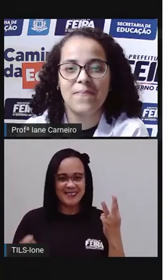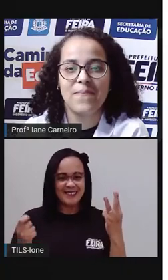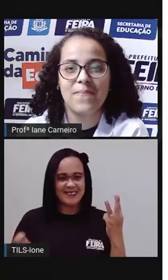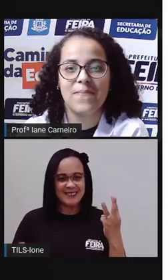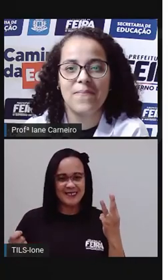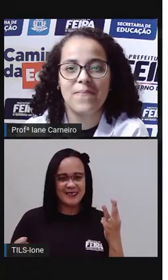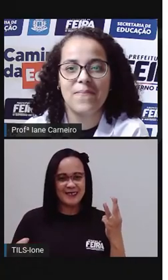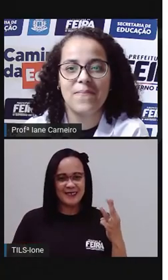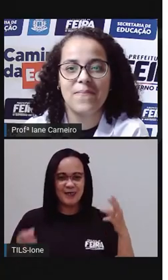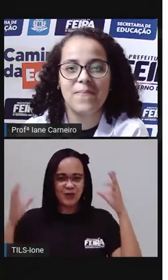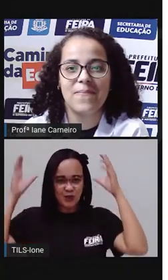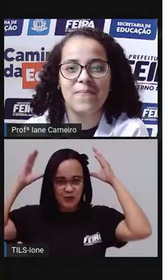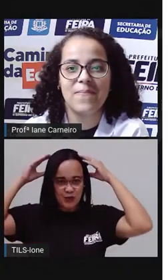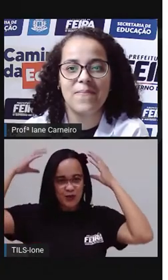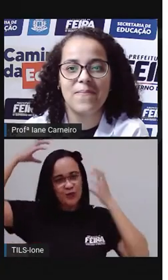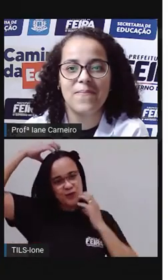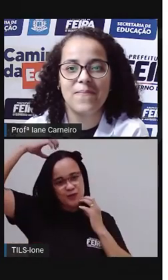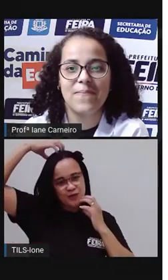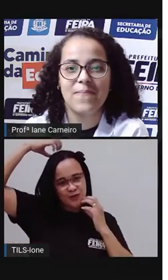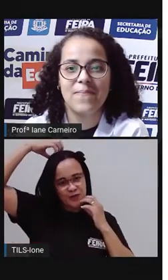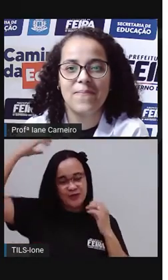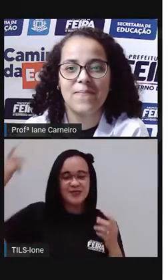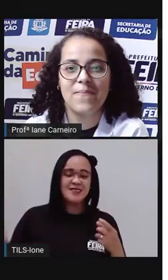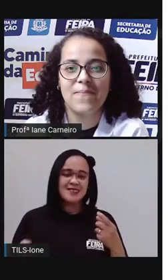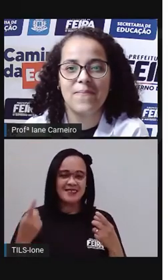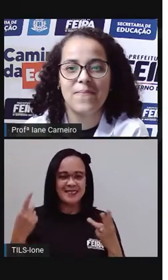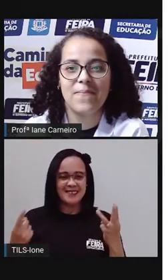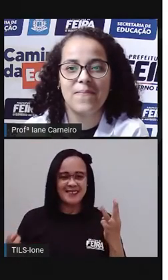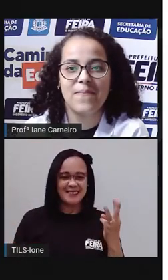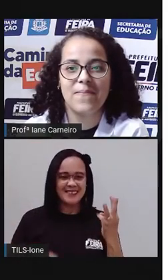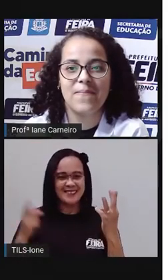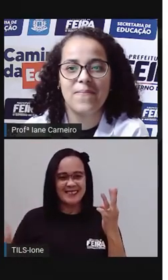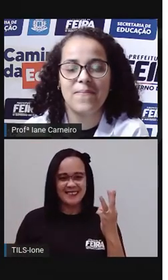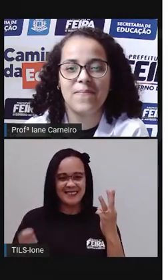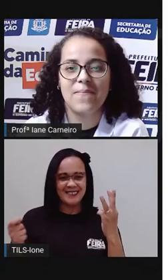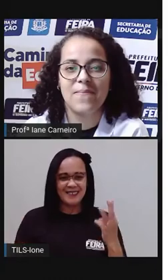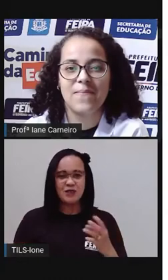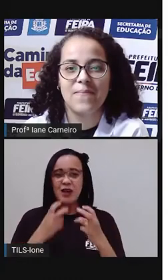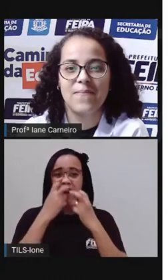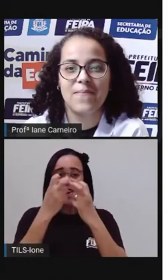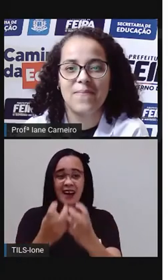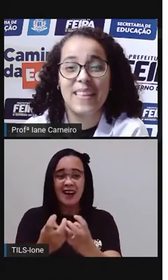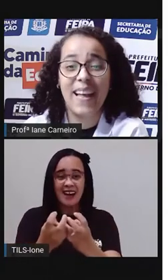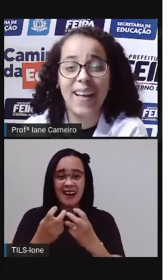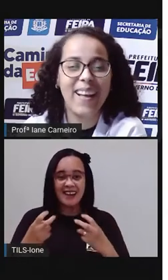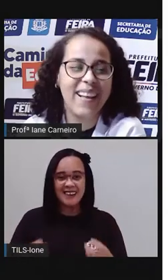três Cara de macaco É um, é dois, é três Um gritinho